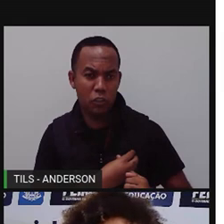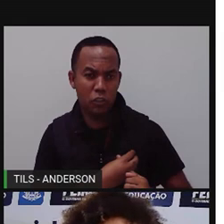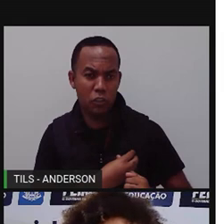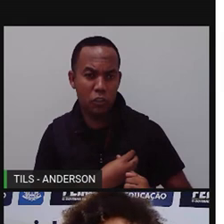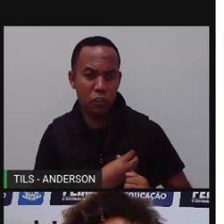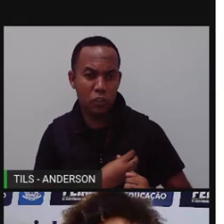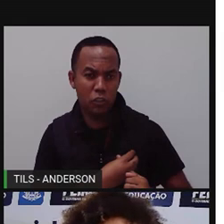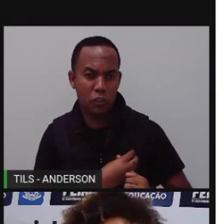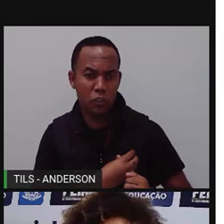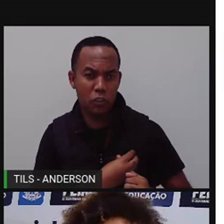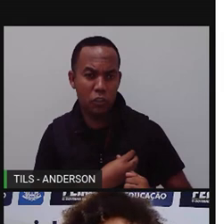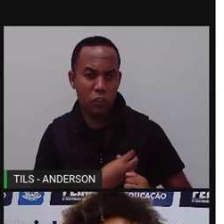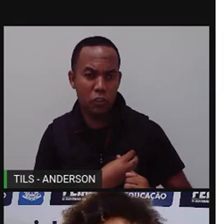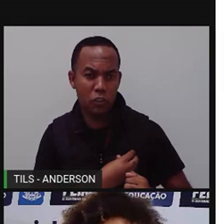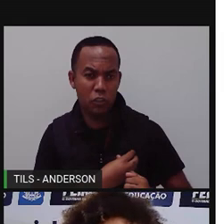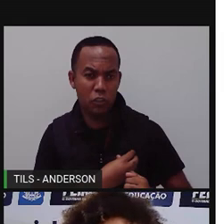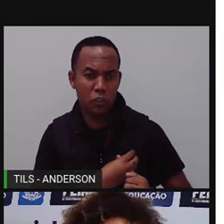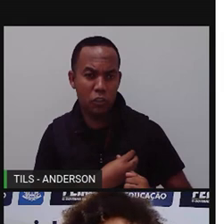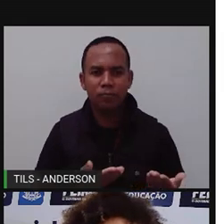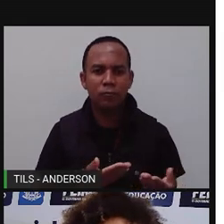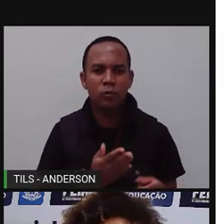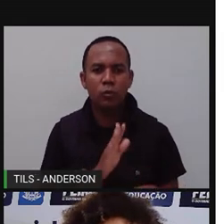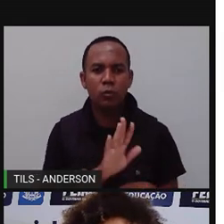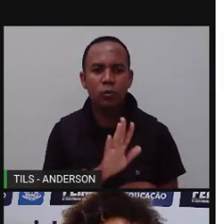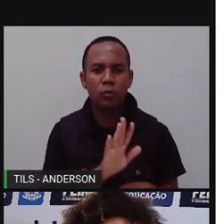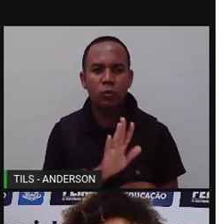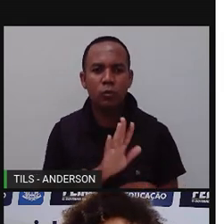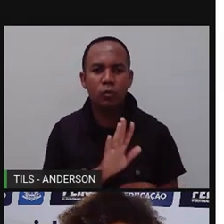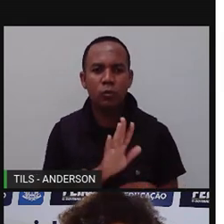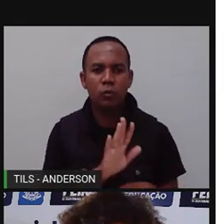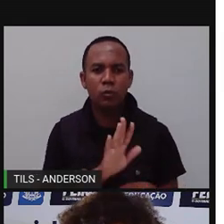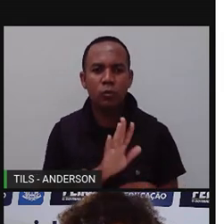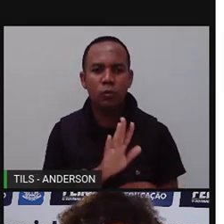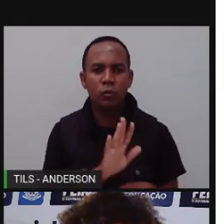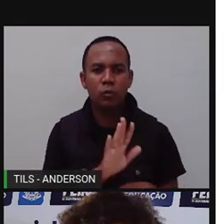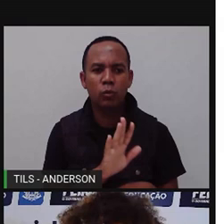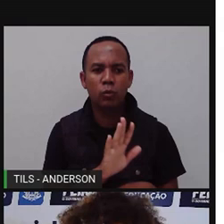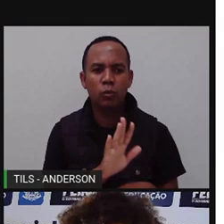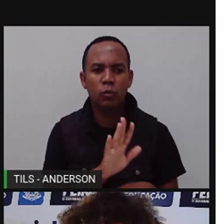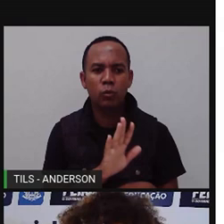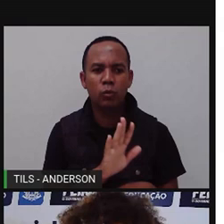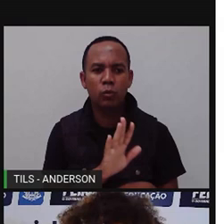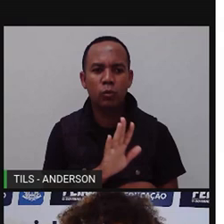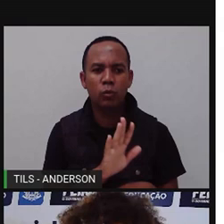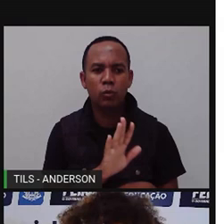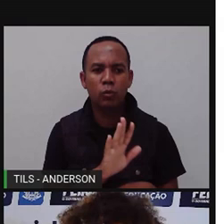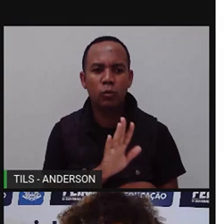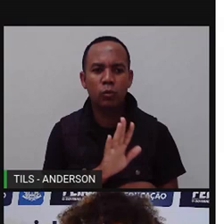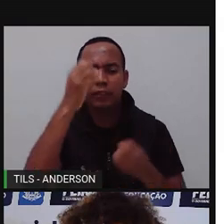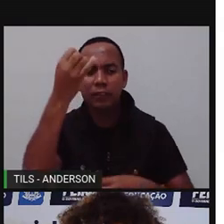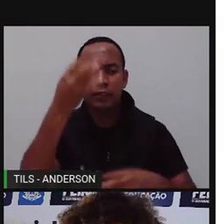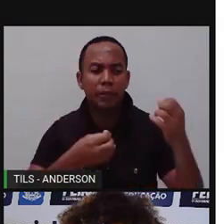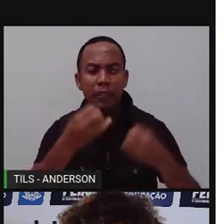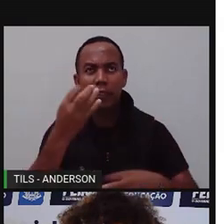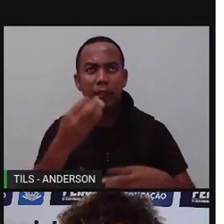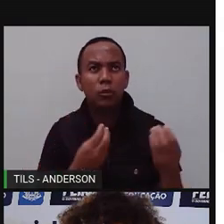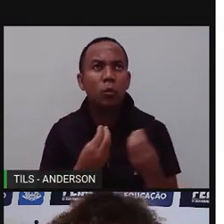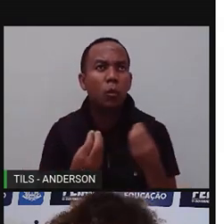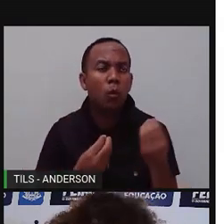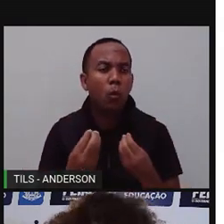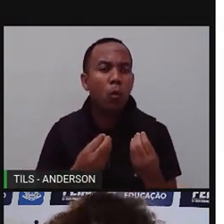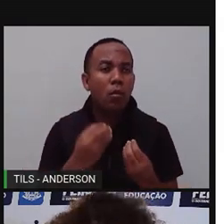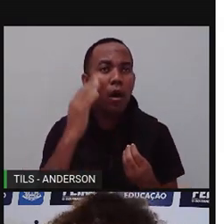Assim, a Pró não tá entendendo detalhes sobre o tipo de espécie, ela tá sendo bem genérica com relação aos animais, tá? Pra facilitar a questão da compreensão